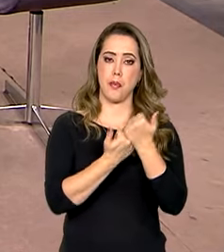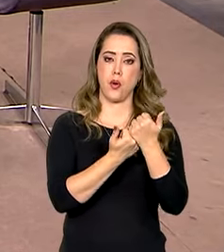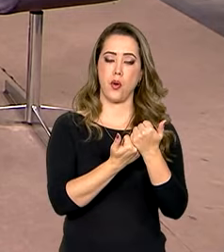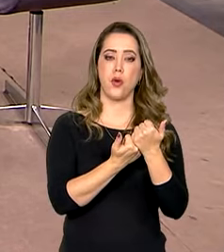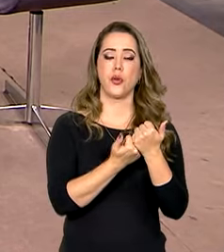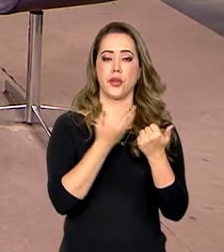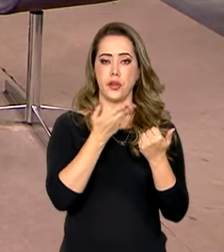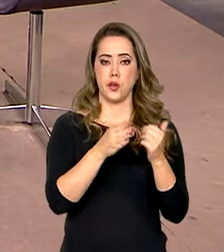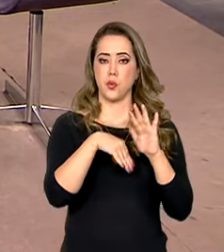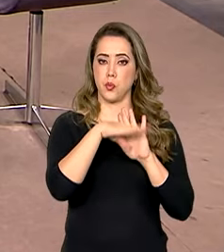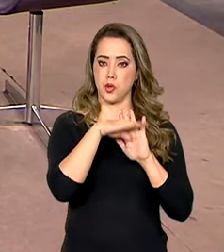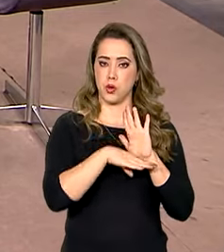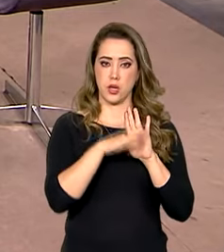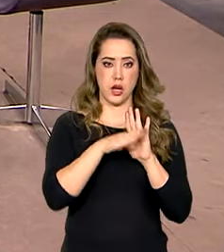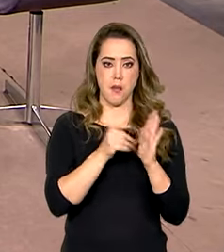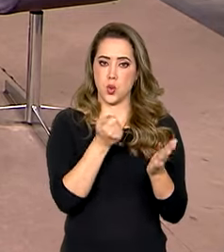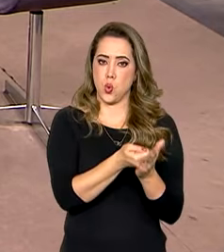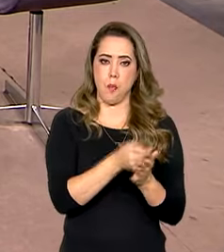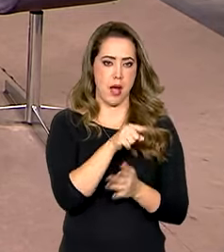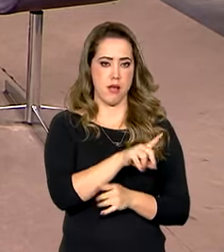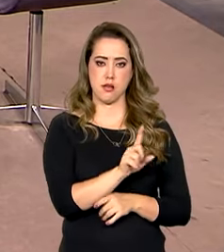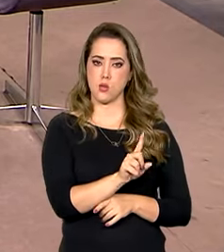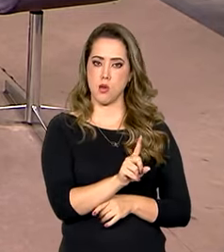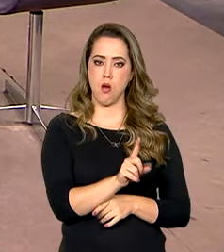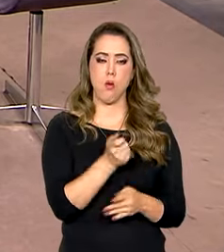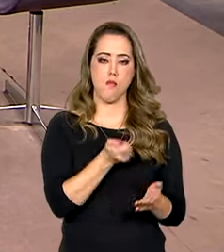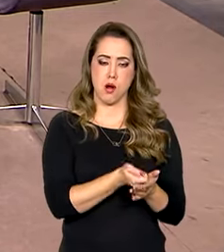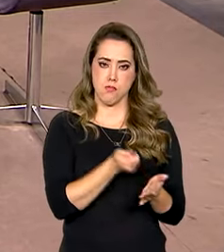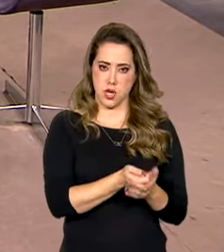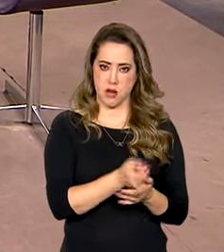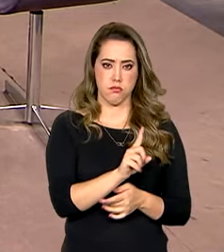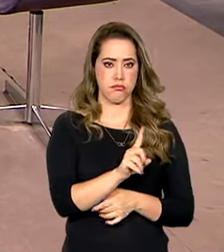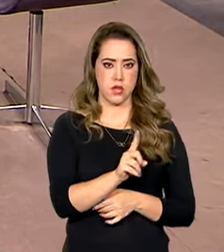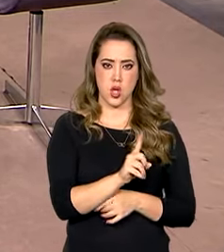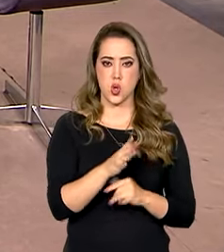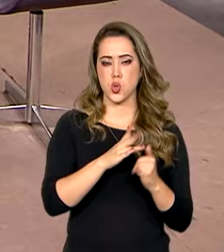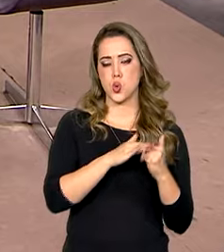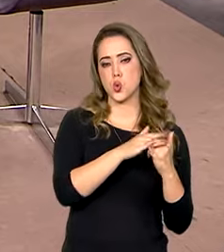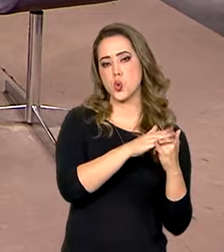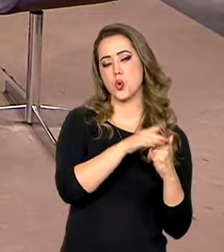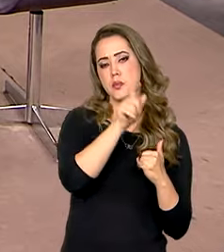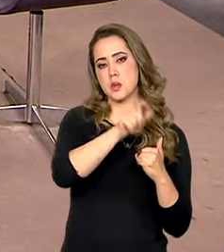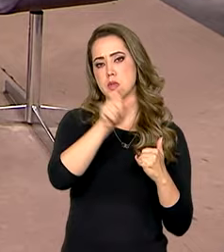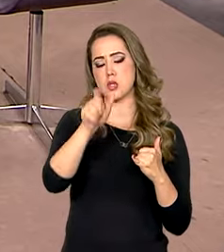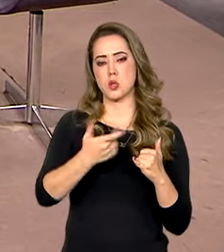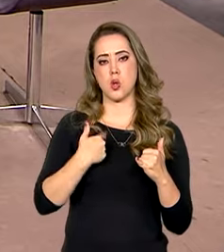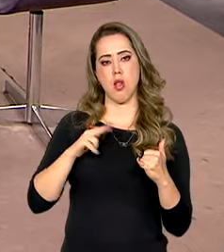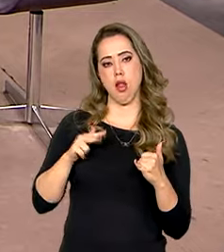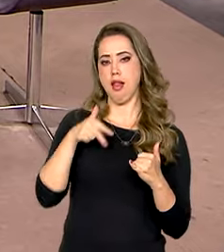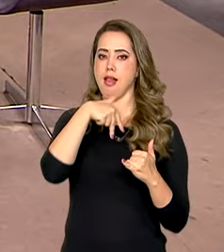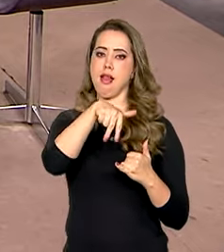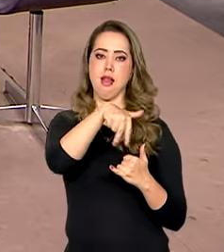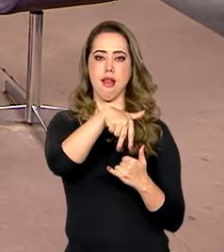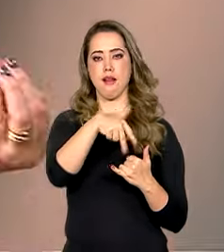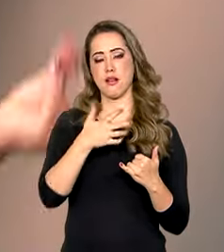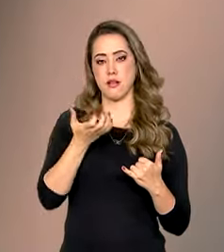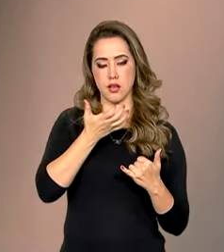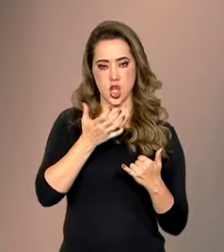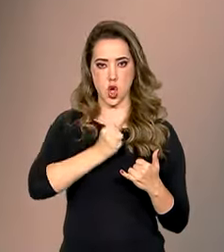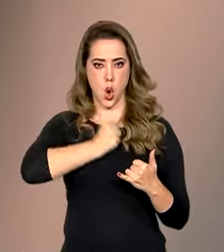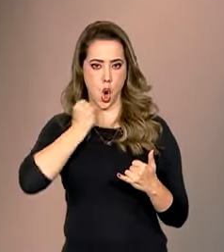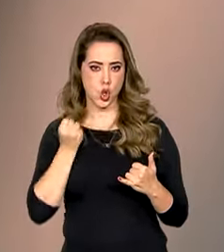não monetizem esses sites, não remunerem esses youtubers, esses protagonistas do ódio.